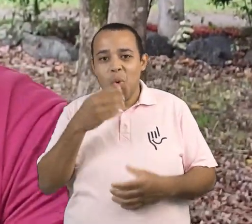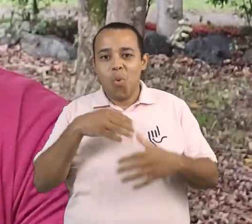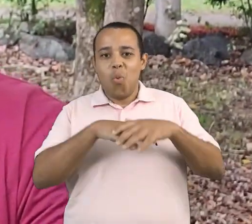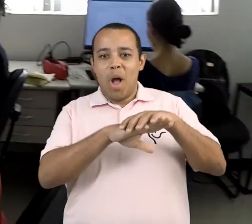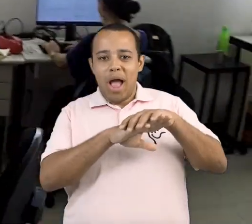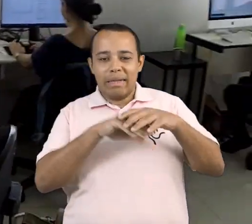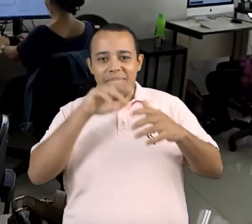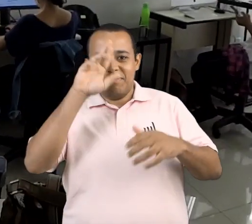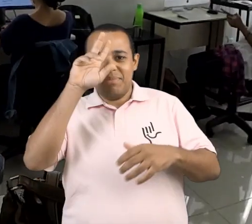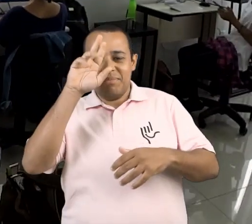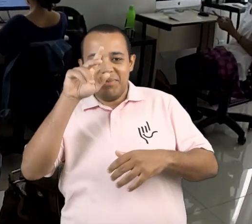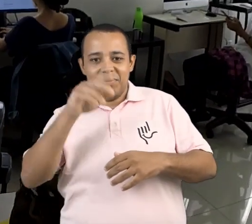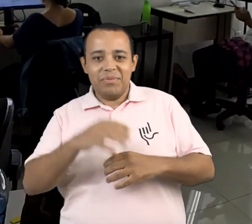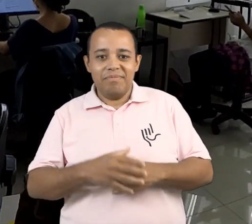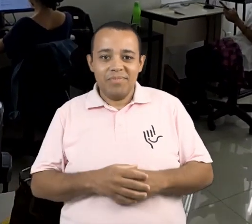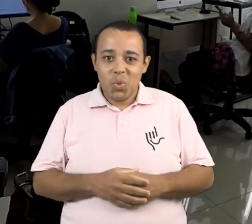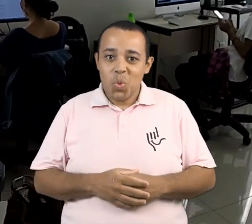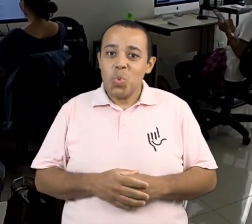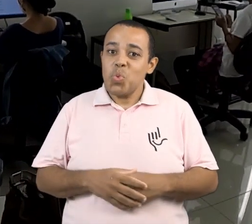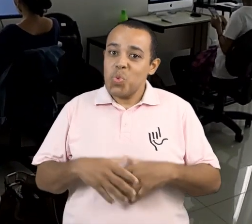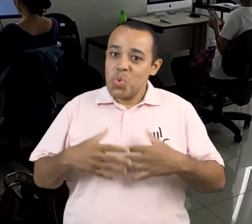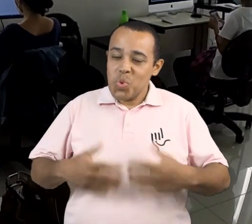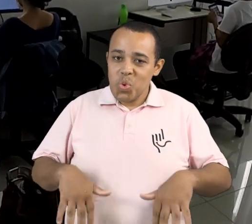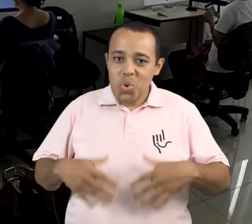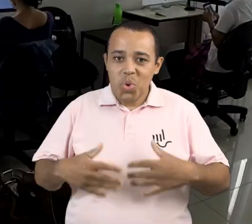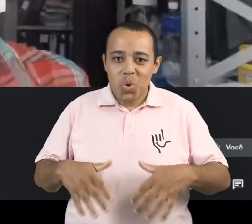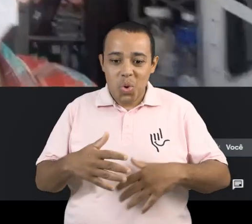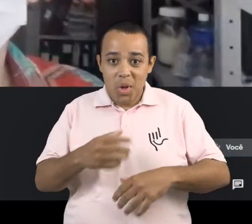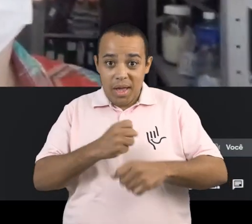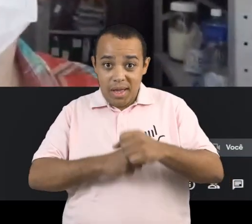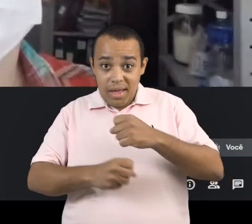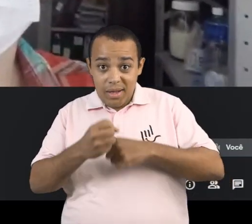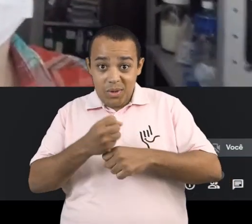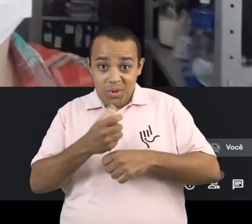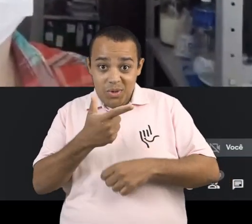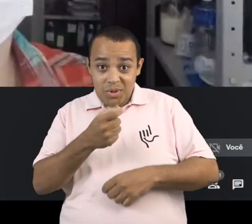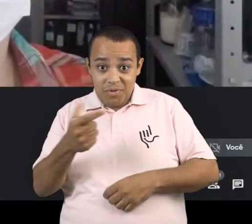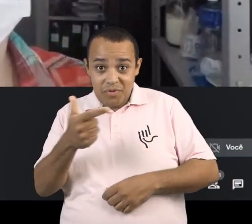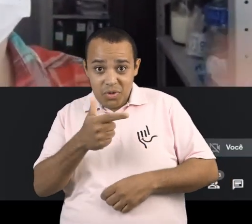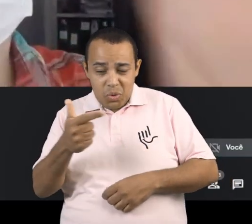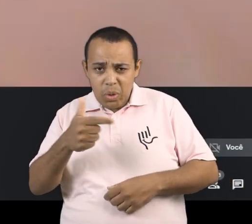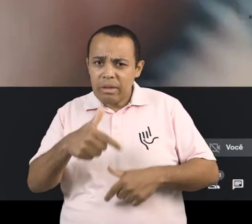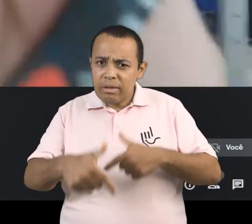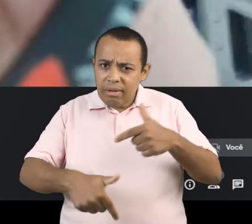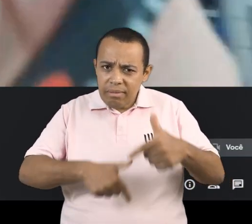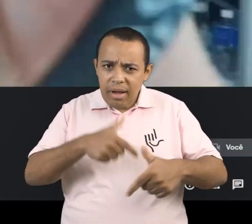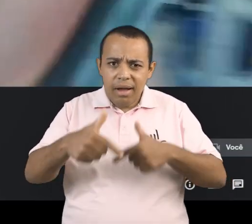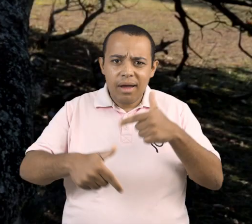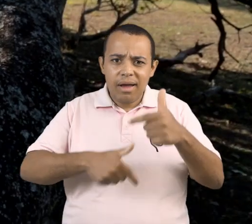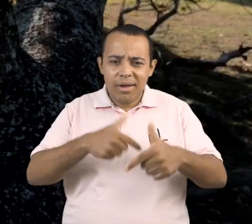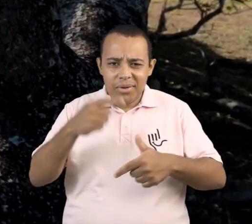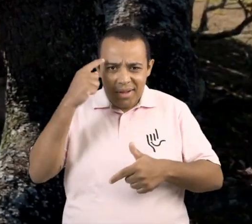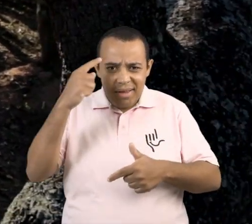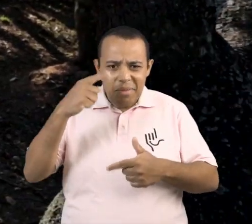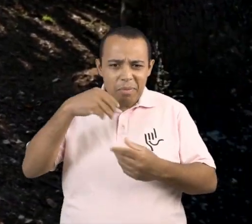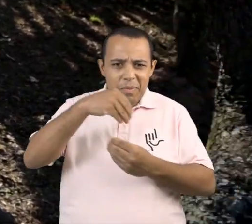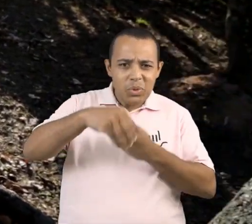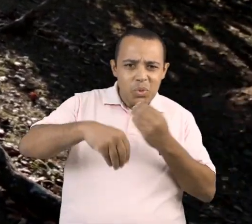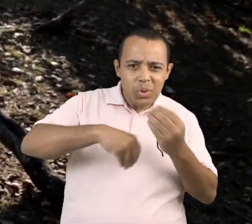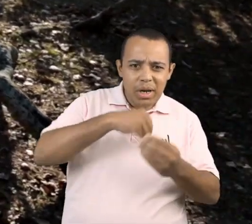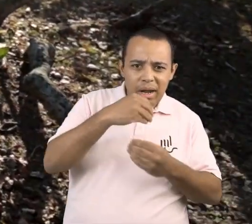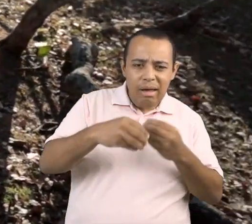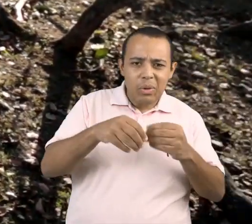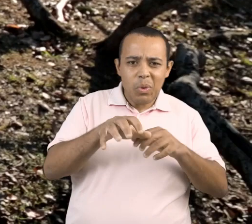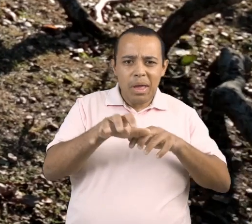O ano de 2022 foi de muito trabalho. Tudo começou de forma híbrida, mas a partir de abril já estávamos